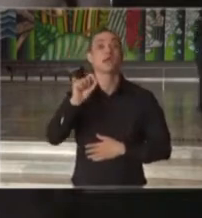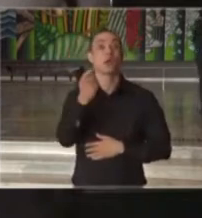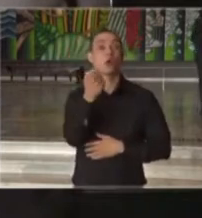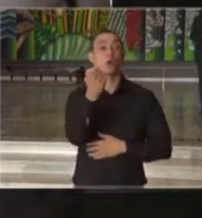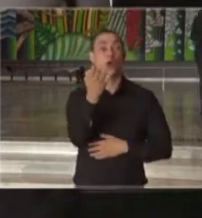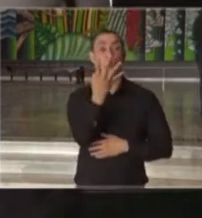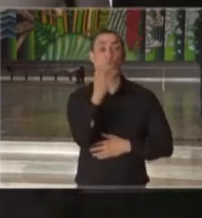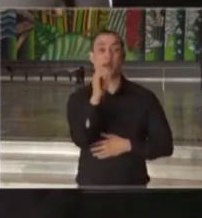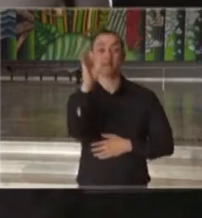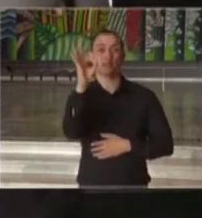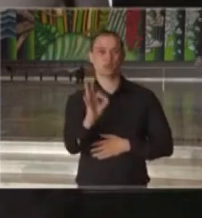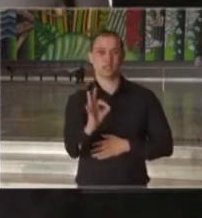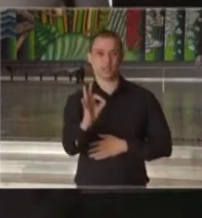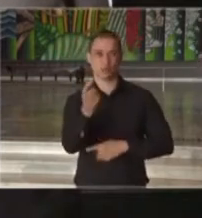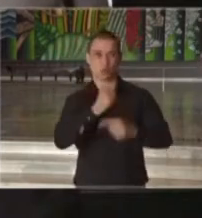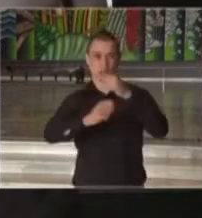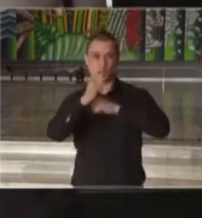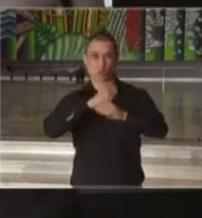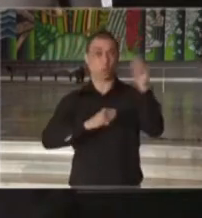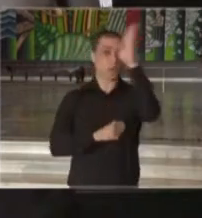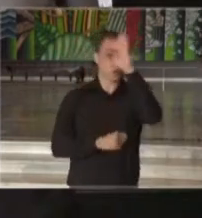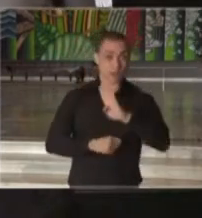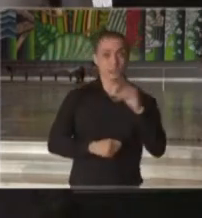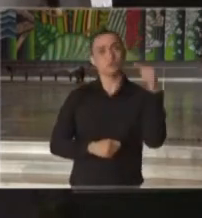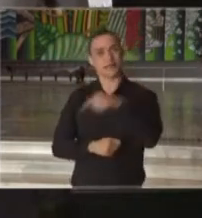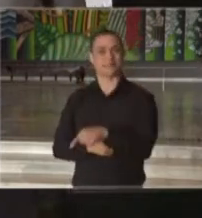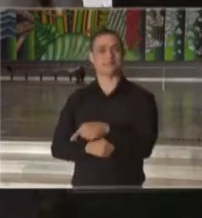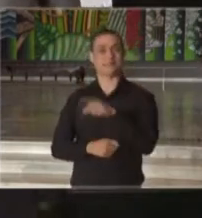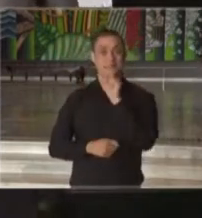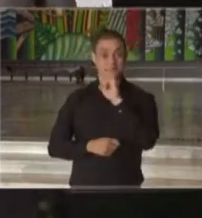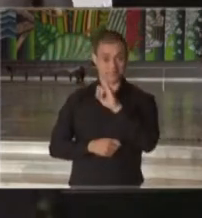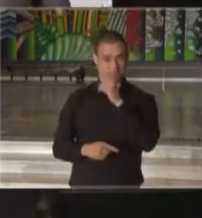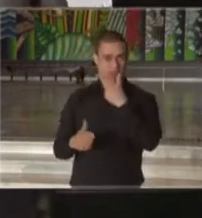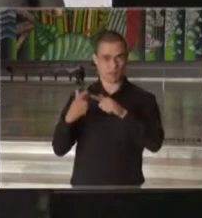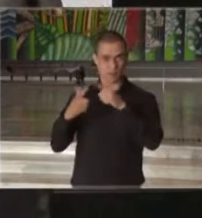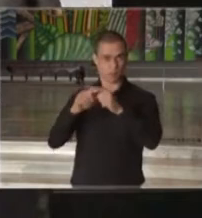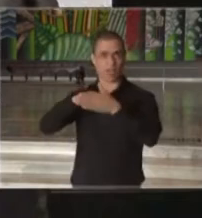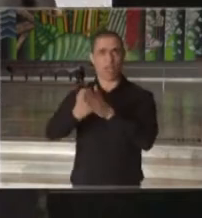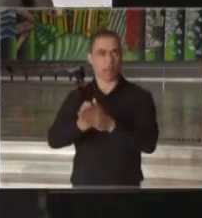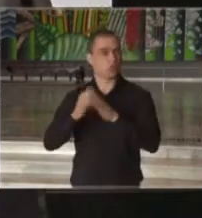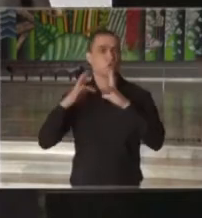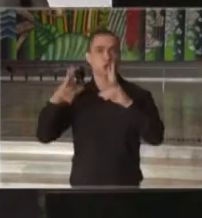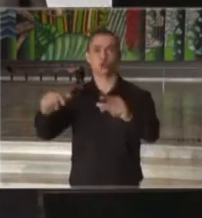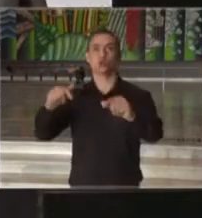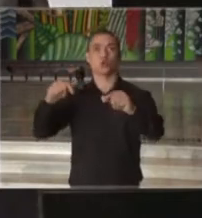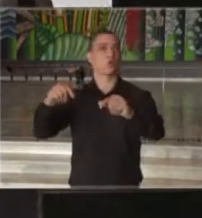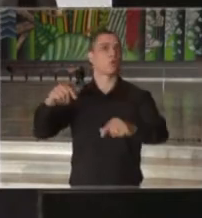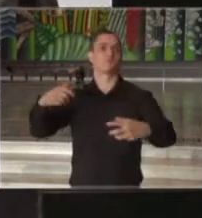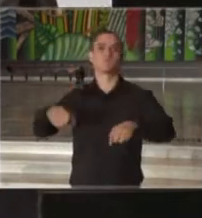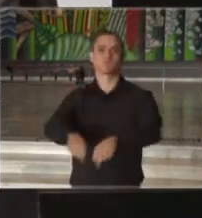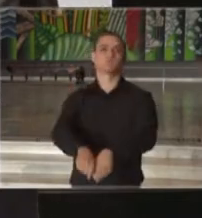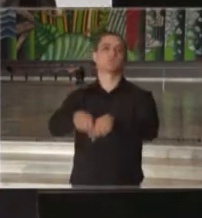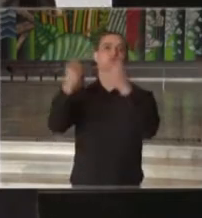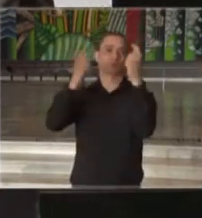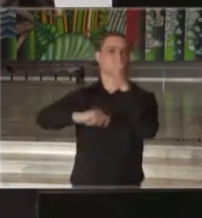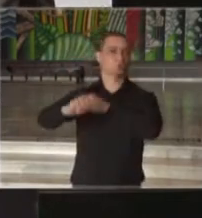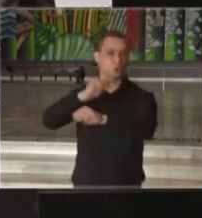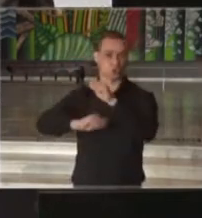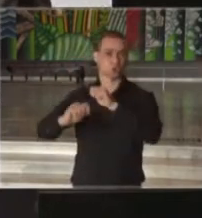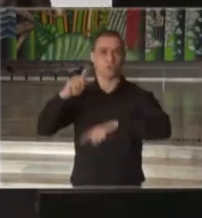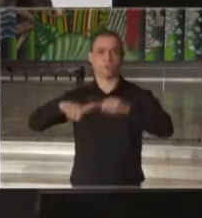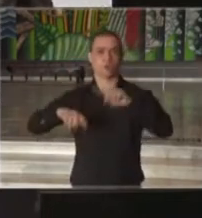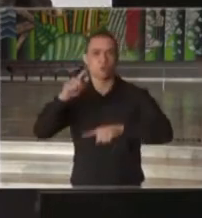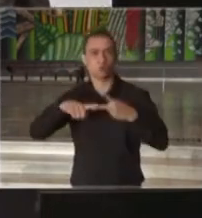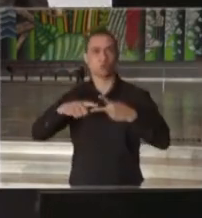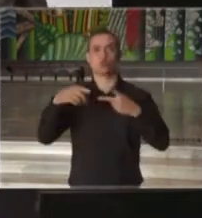40% de toda a economia do país. Se nós tivermos um lockout, tivermos aqui uma situação de colapso no abastecimento, na